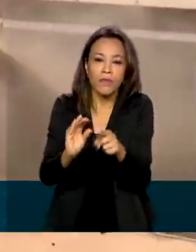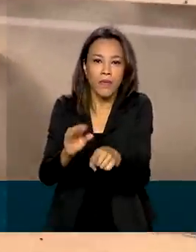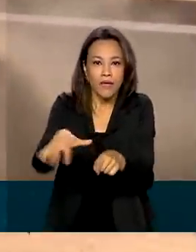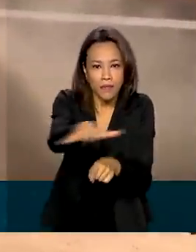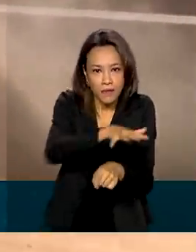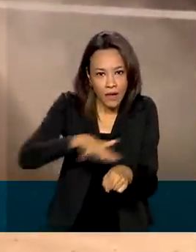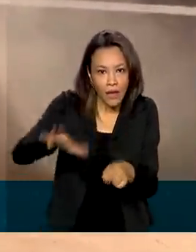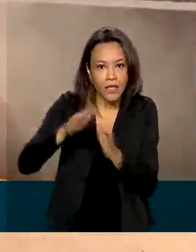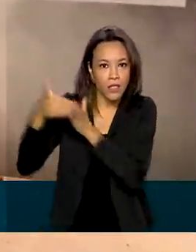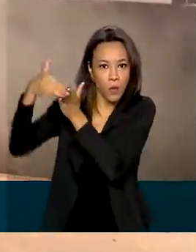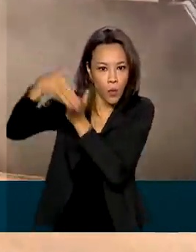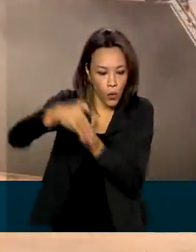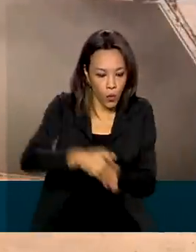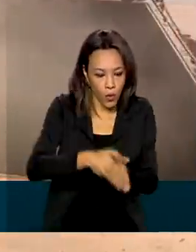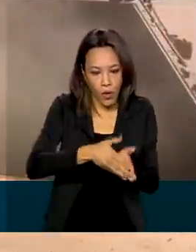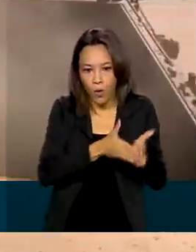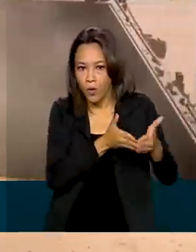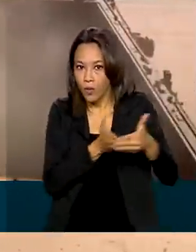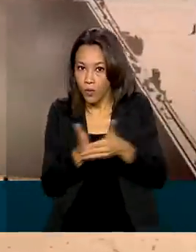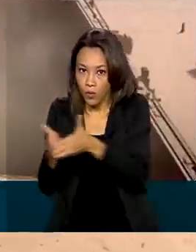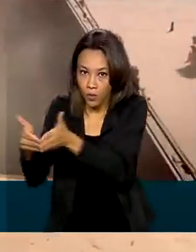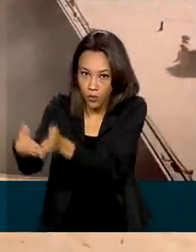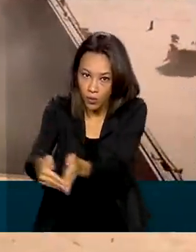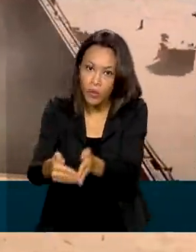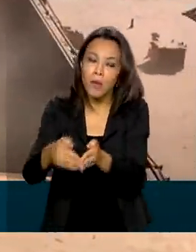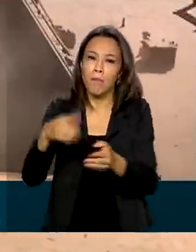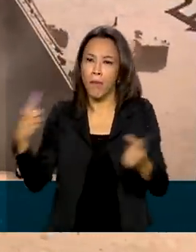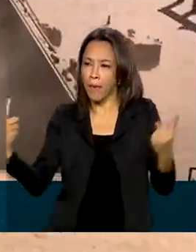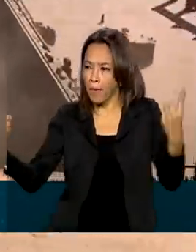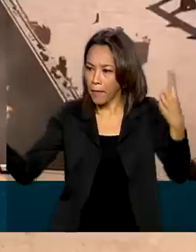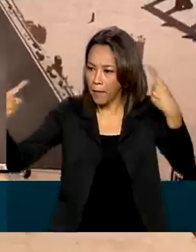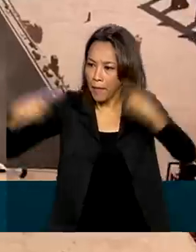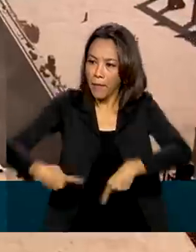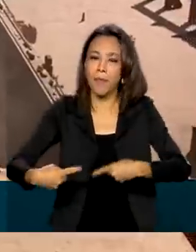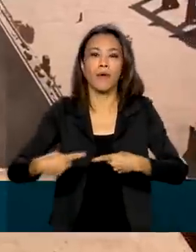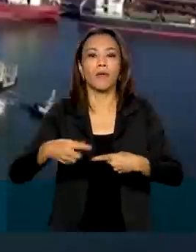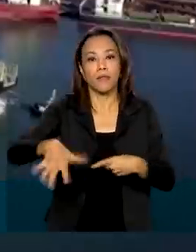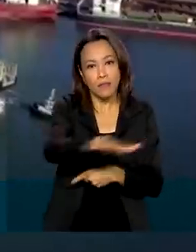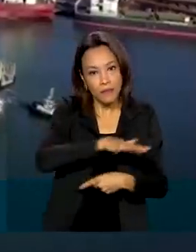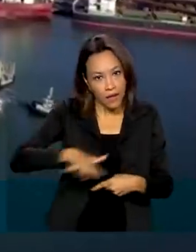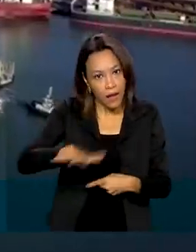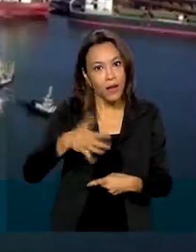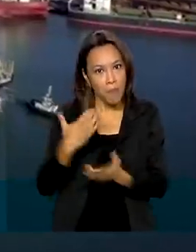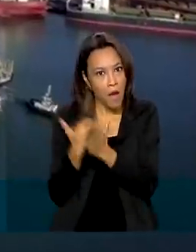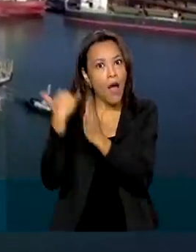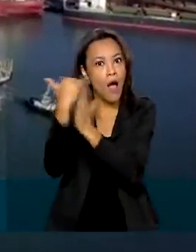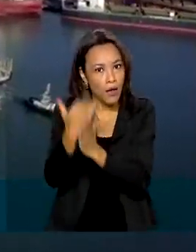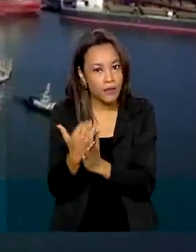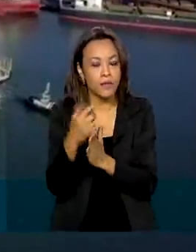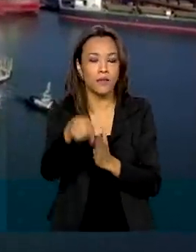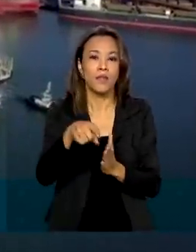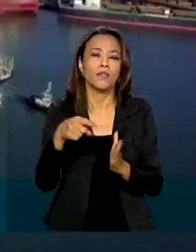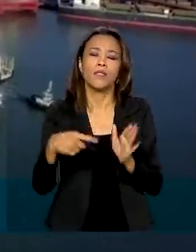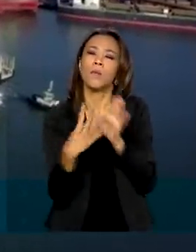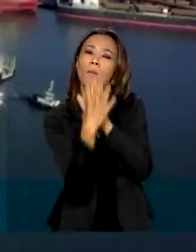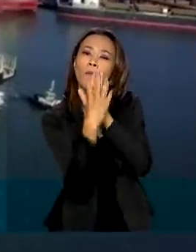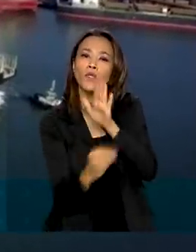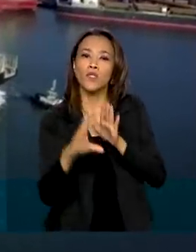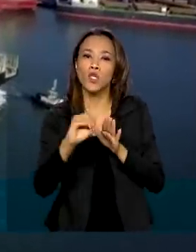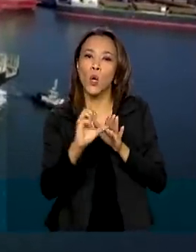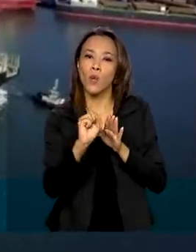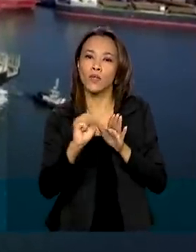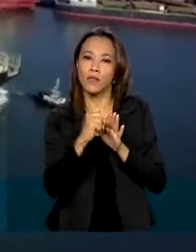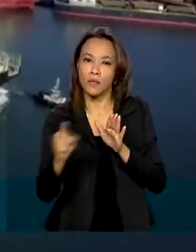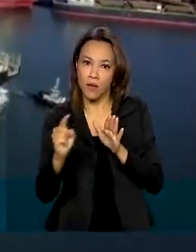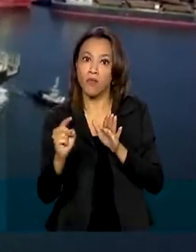rotas de navegação. Para aumentar a competitividade e os investimentos no setor, o programa de concessões avançou em 2020,